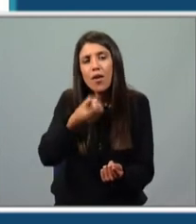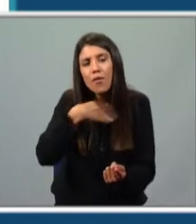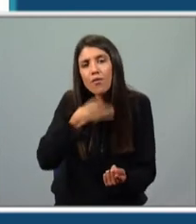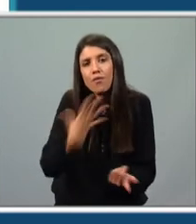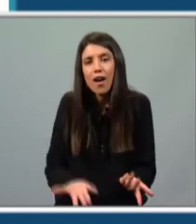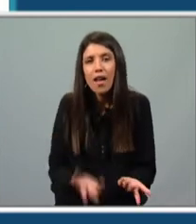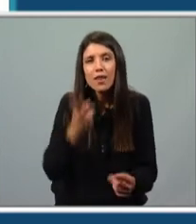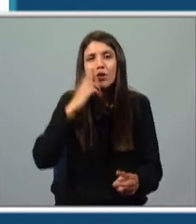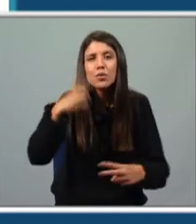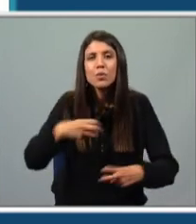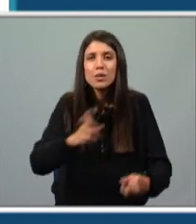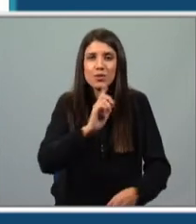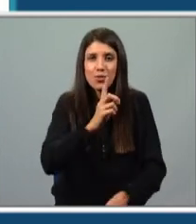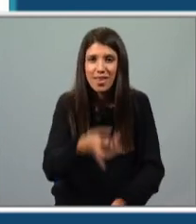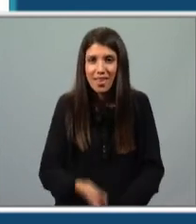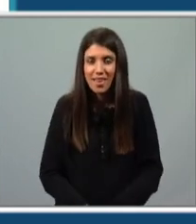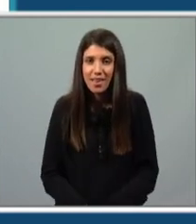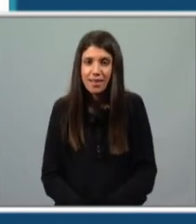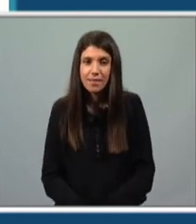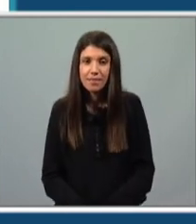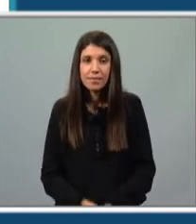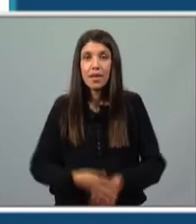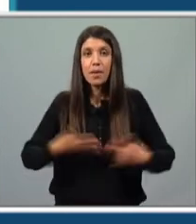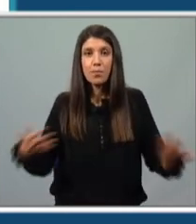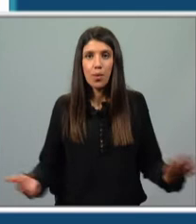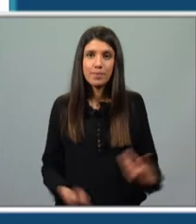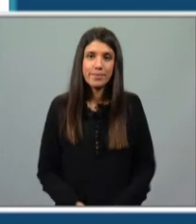que descobriste. Bom,